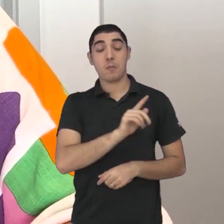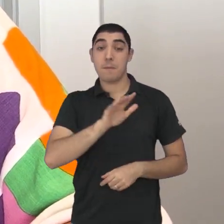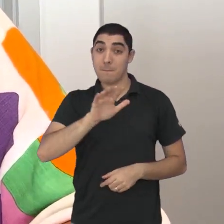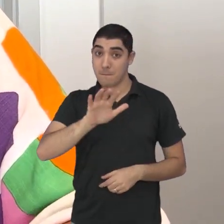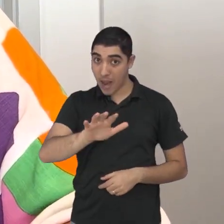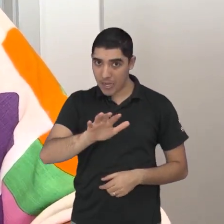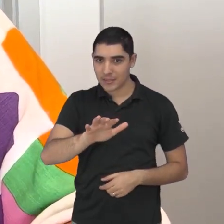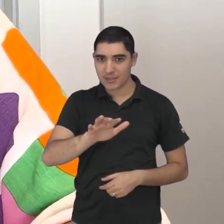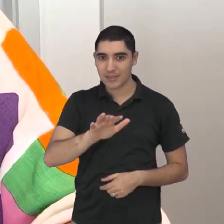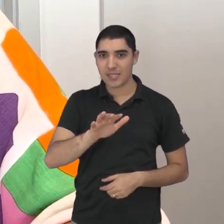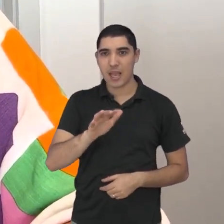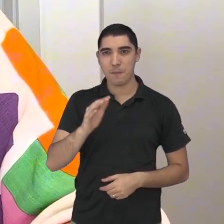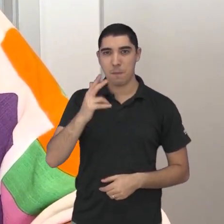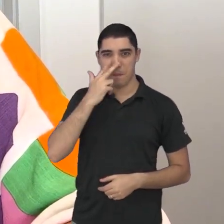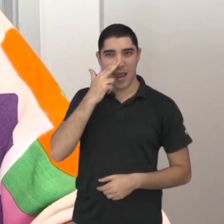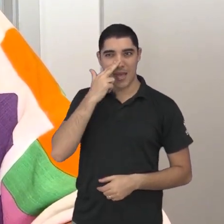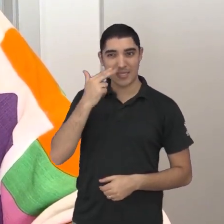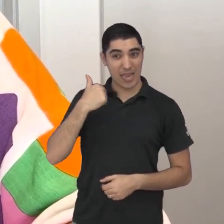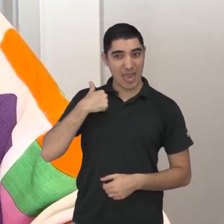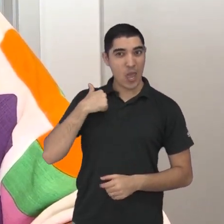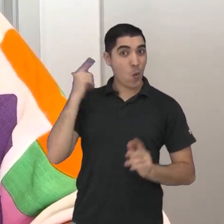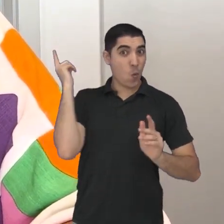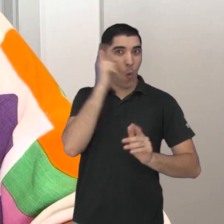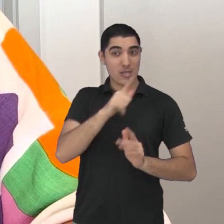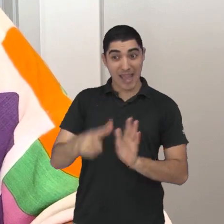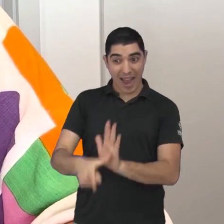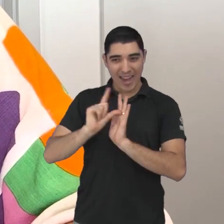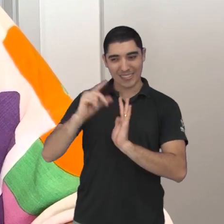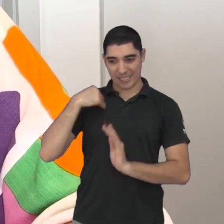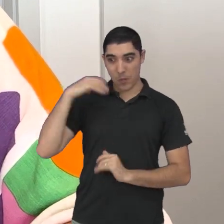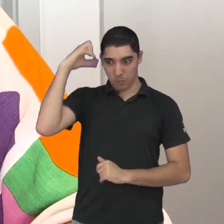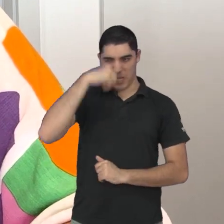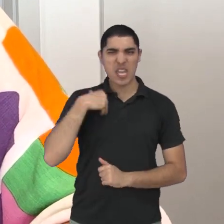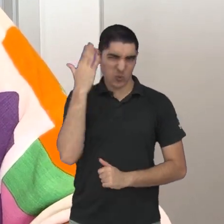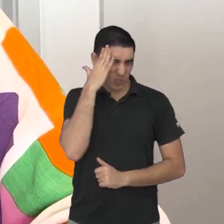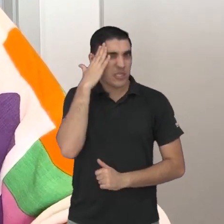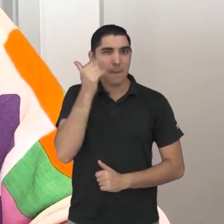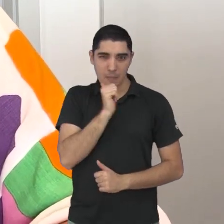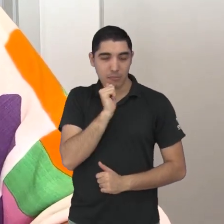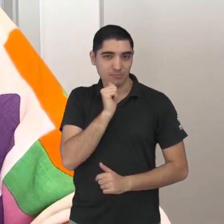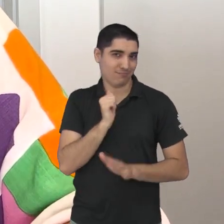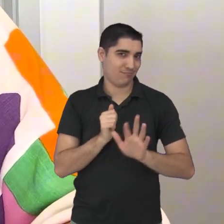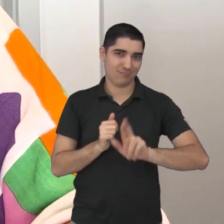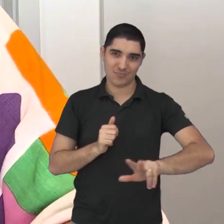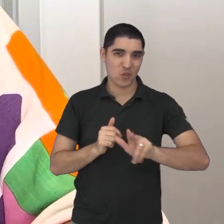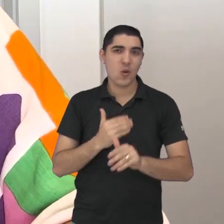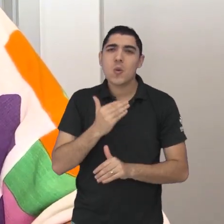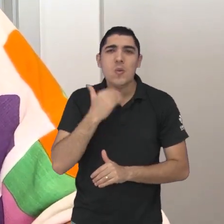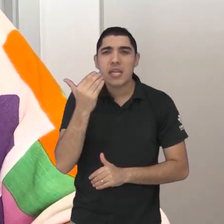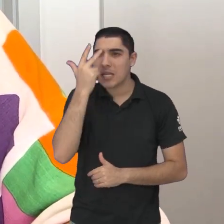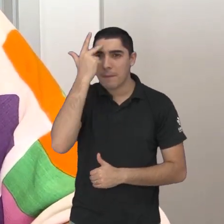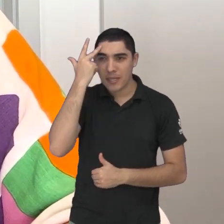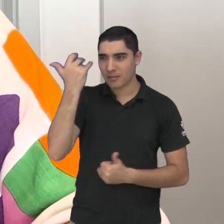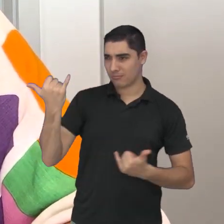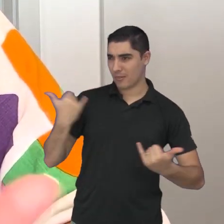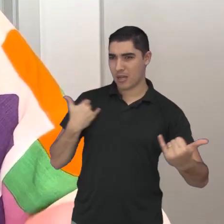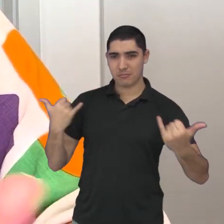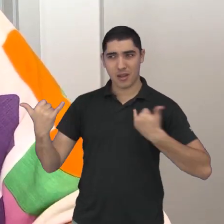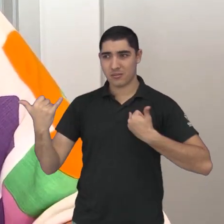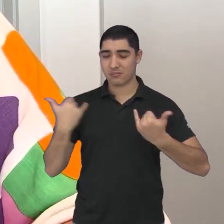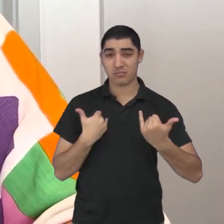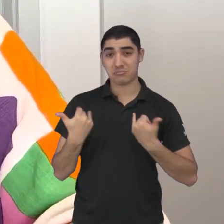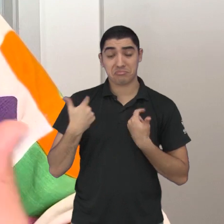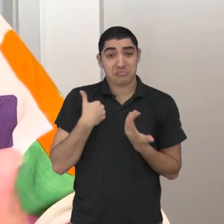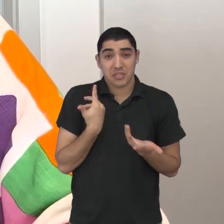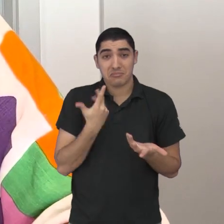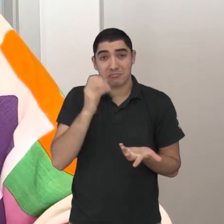eu acho que nada na vida te prepara para ser mãe né e não importa o quanto me falassem eu não ia fazer ideia